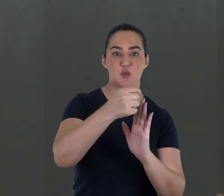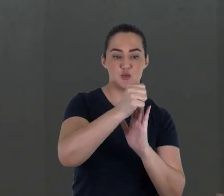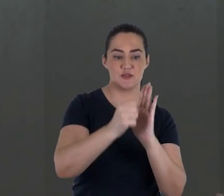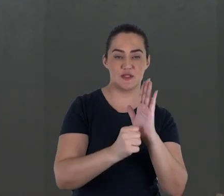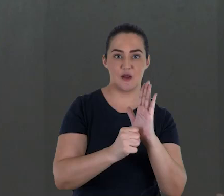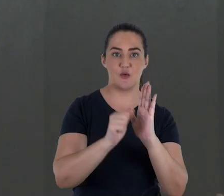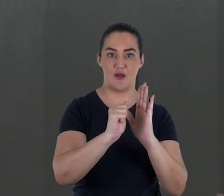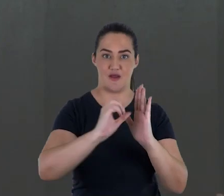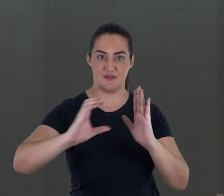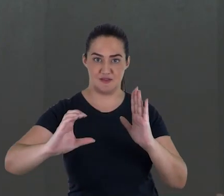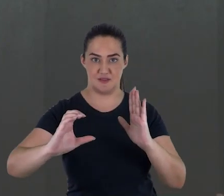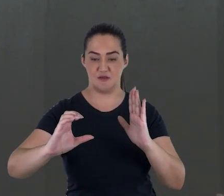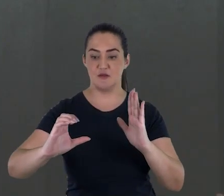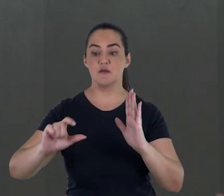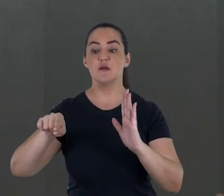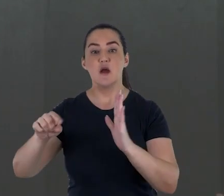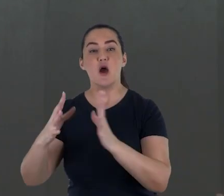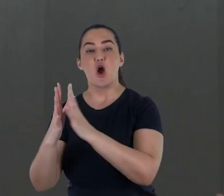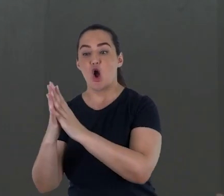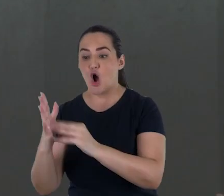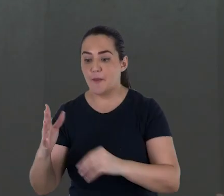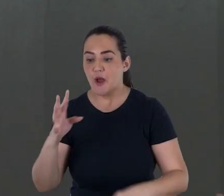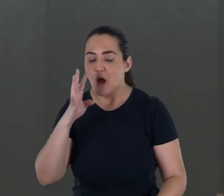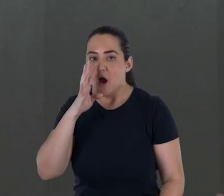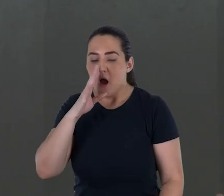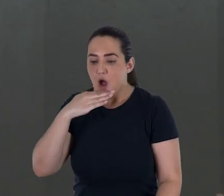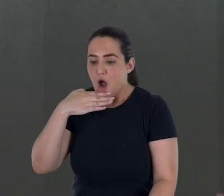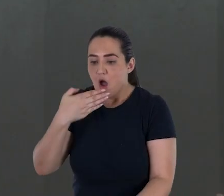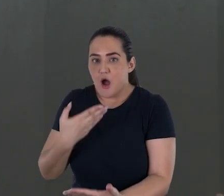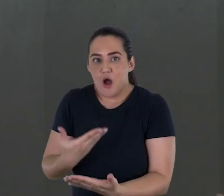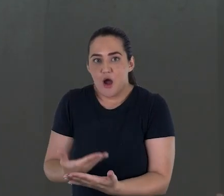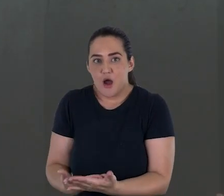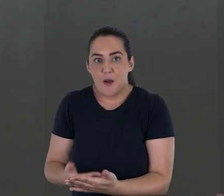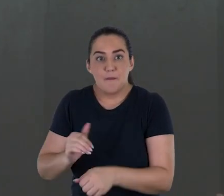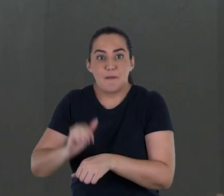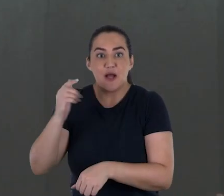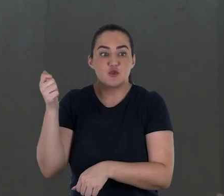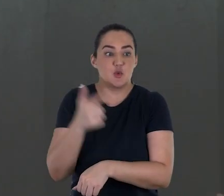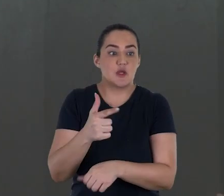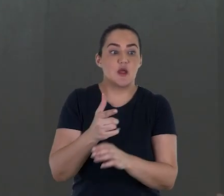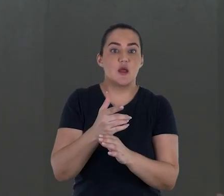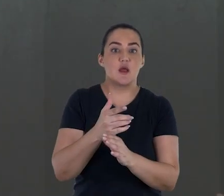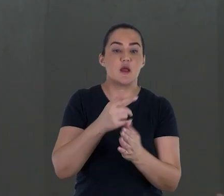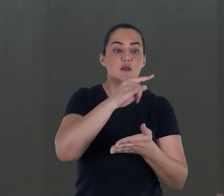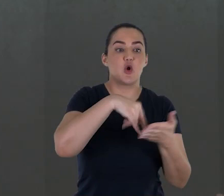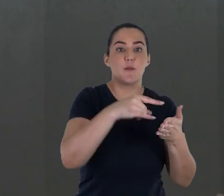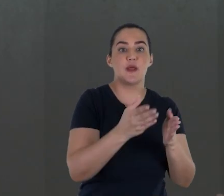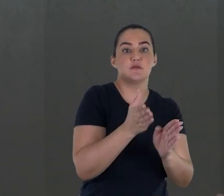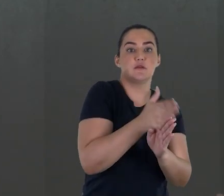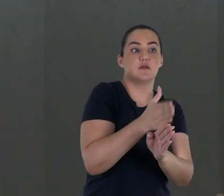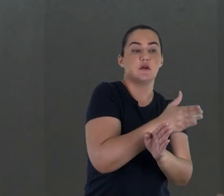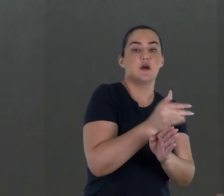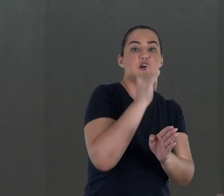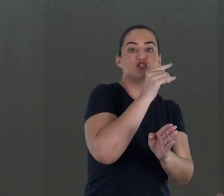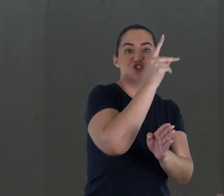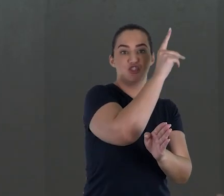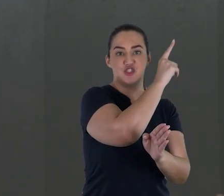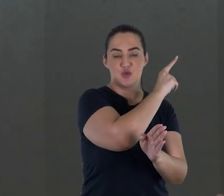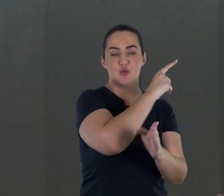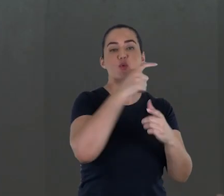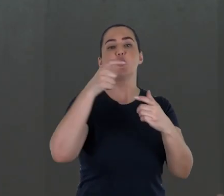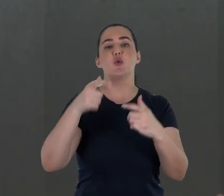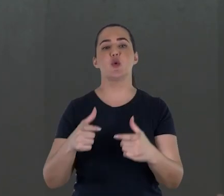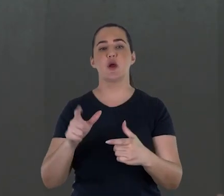Em alguns aspectos, ela é mais impressionante que os mais antigos manuscritos de Qumran. Esta